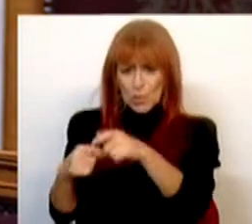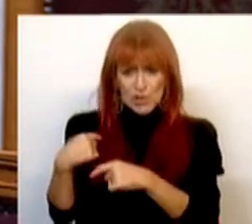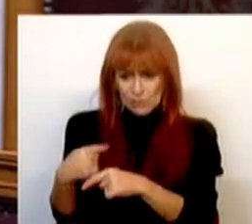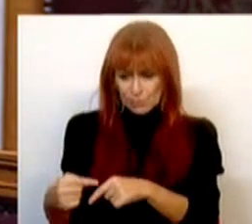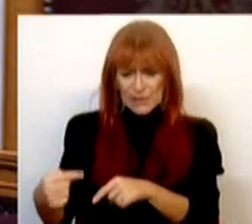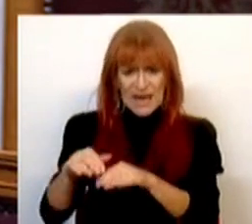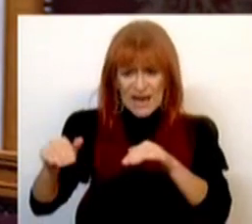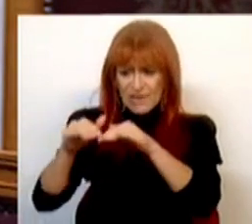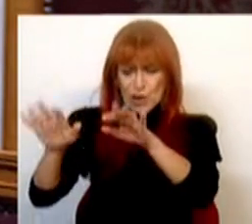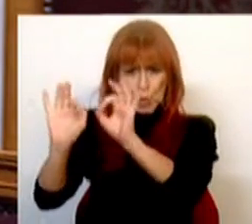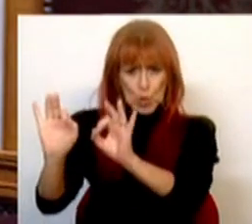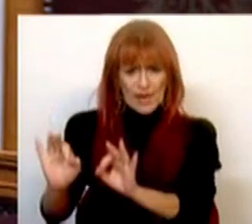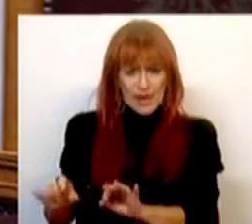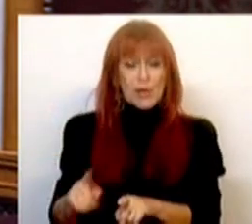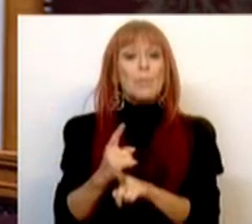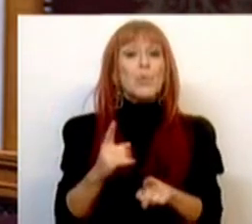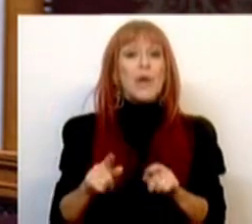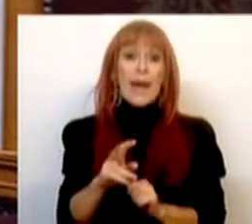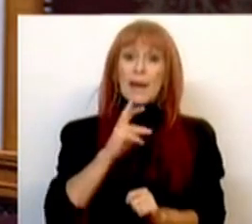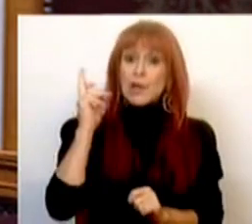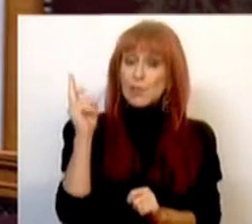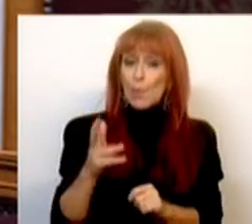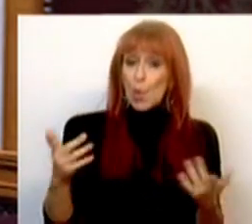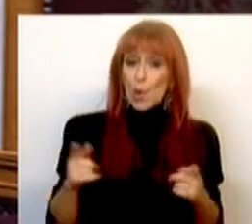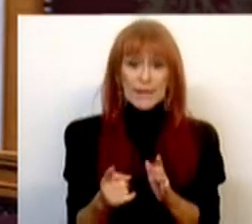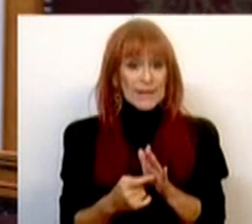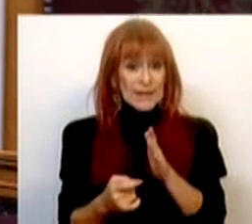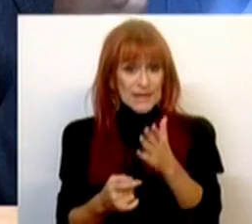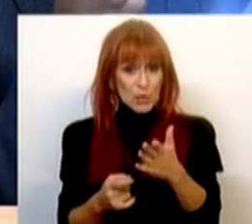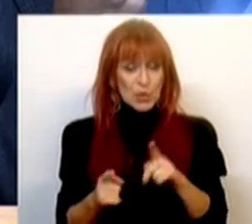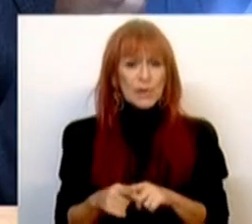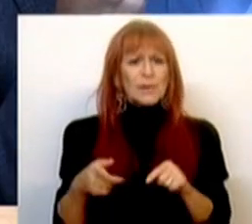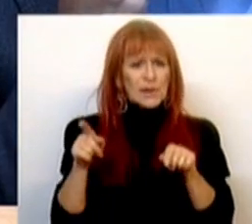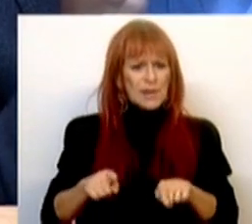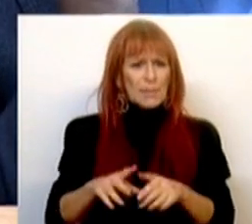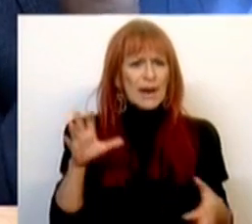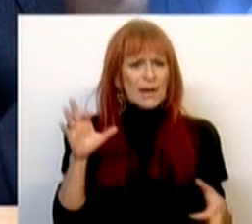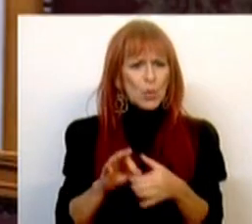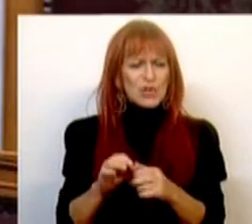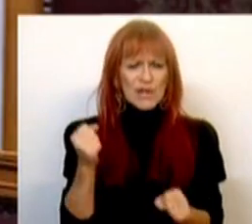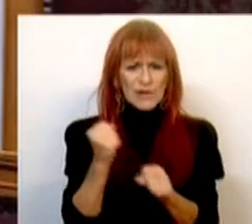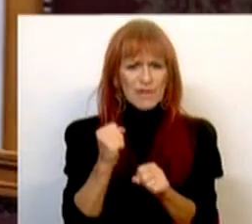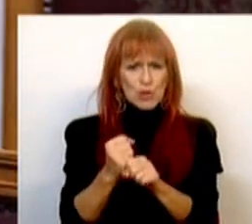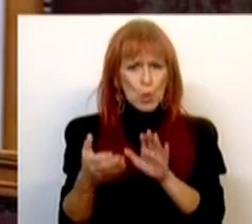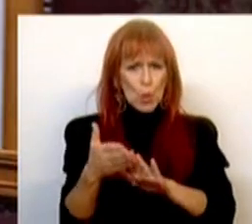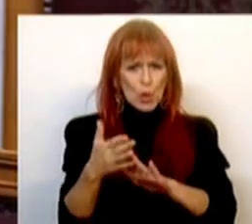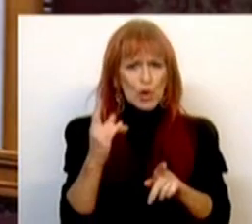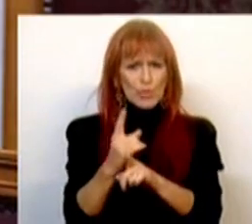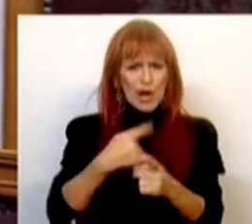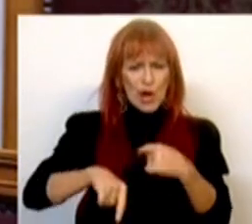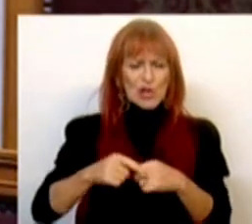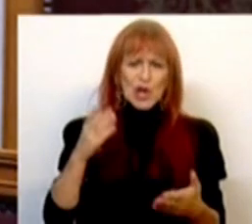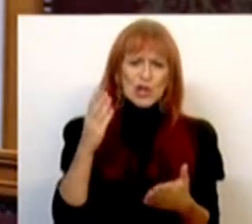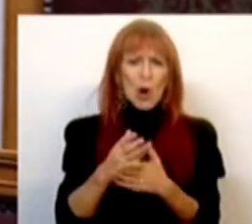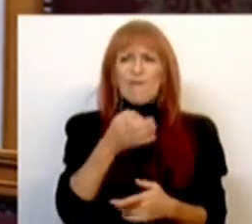longo dos vários níveis de cuidados, precisamente para responder às necessidades e nomeadamente no que se refere aos serviços de urgência, porque nós